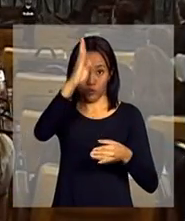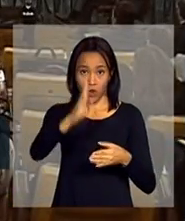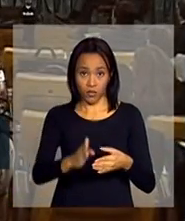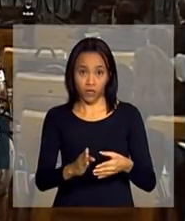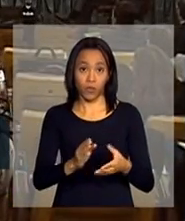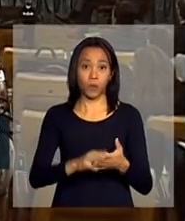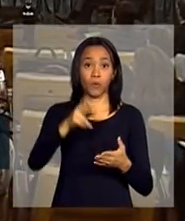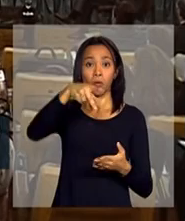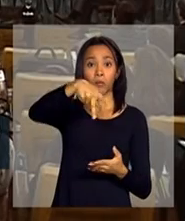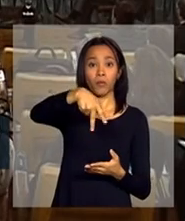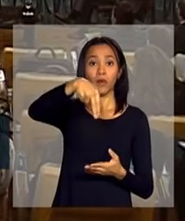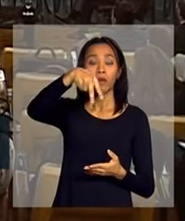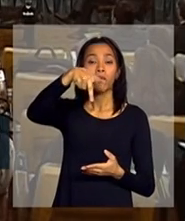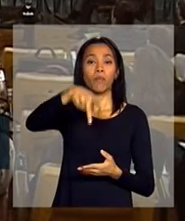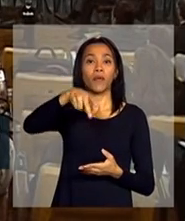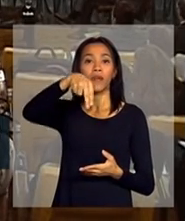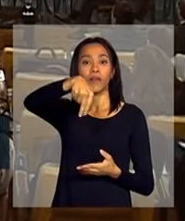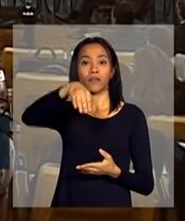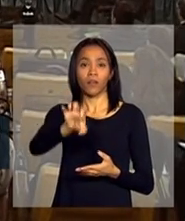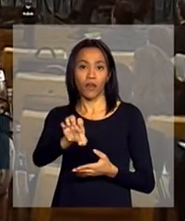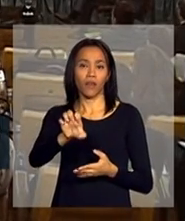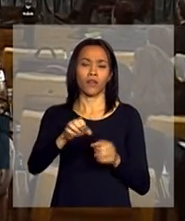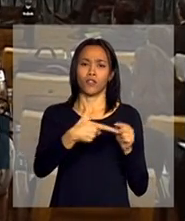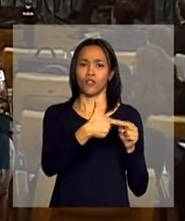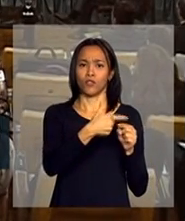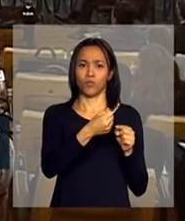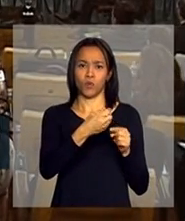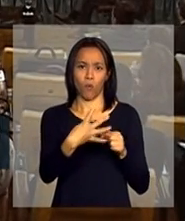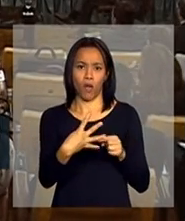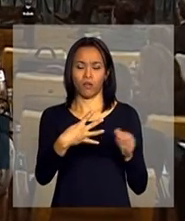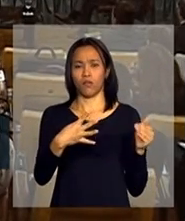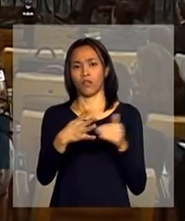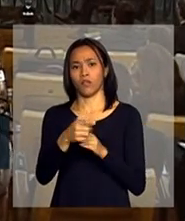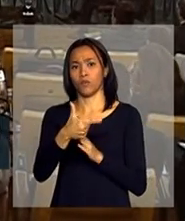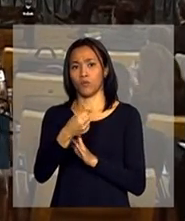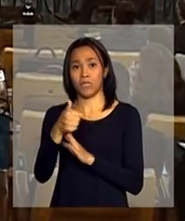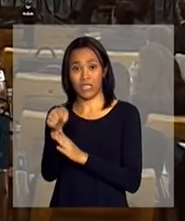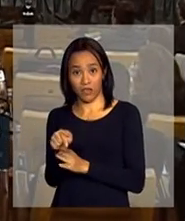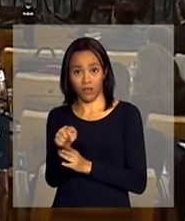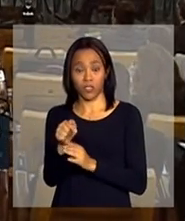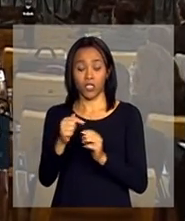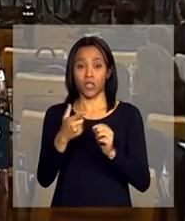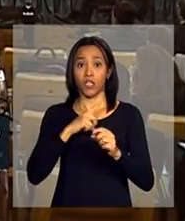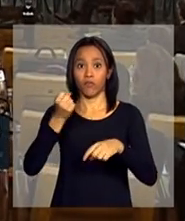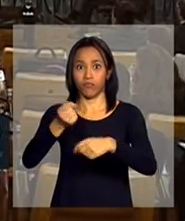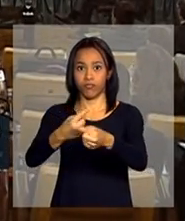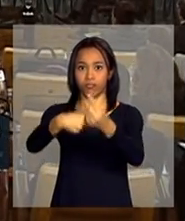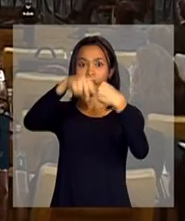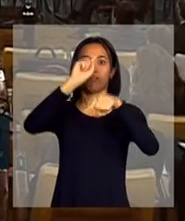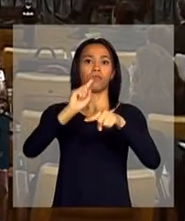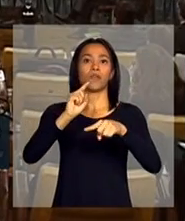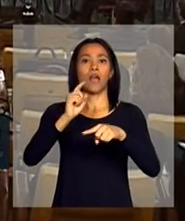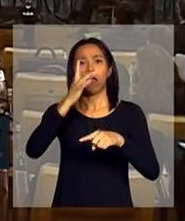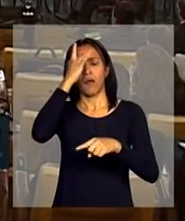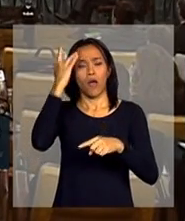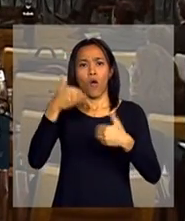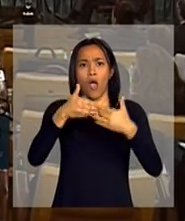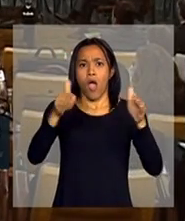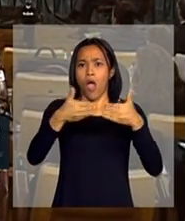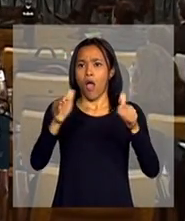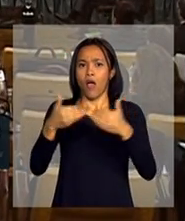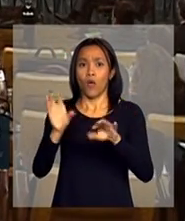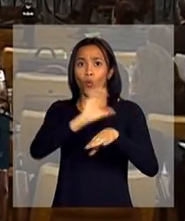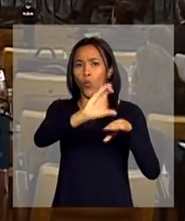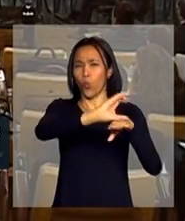pela PME, de 2004 para 2007, existe um salto na frequência de cursos profissionais de